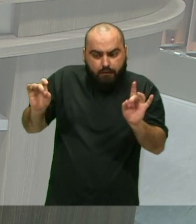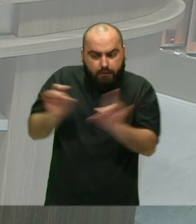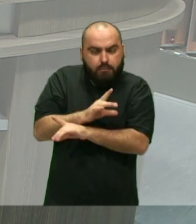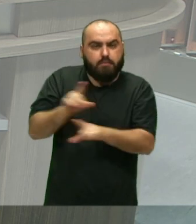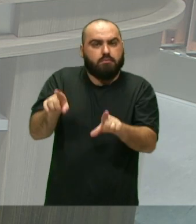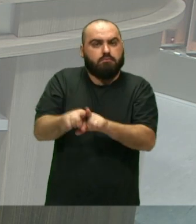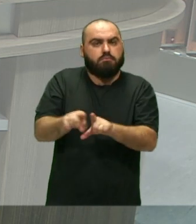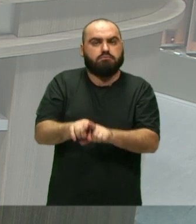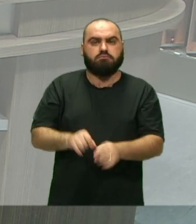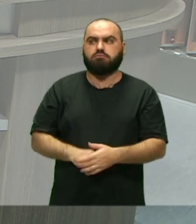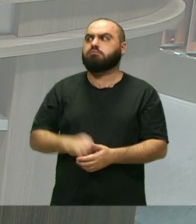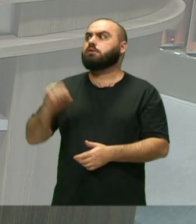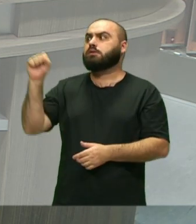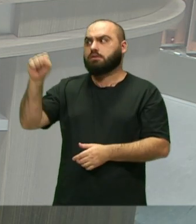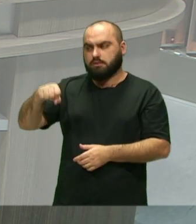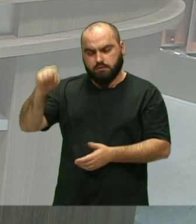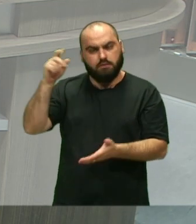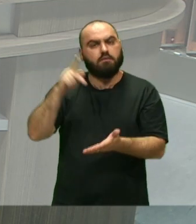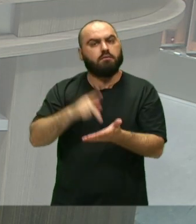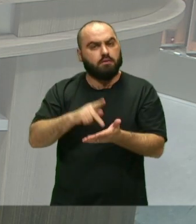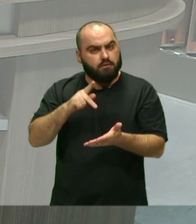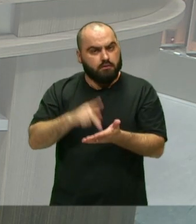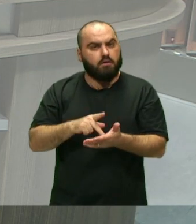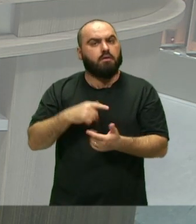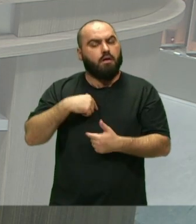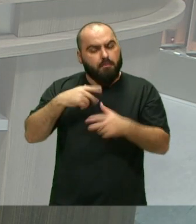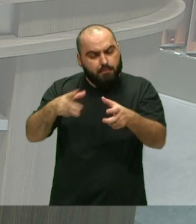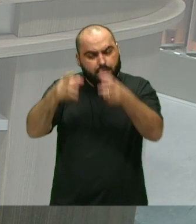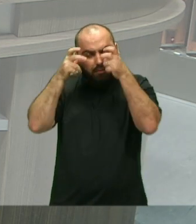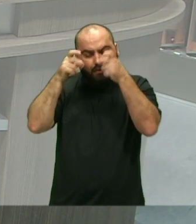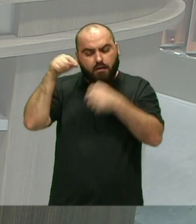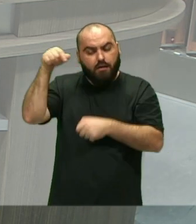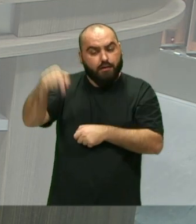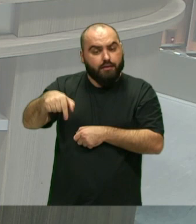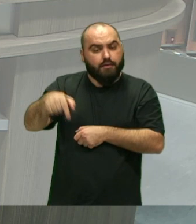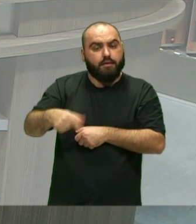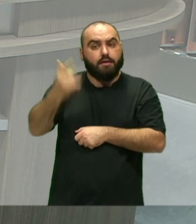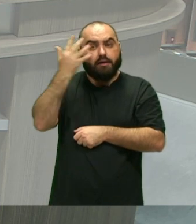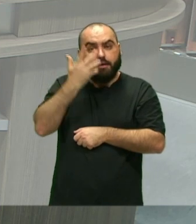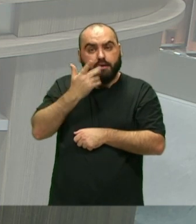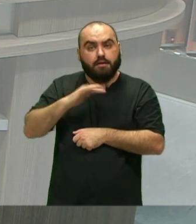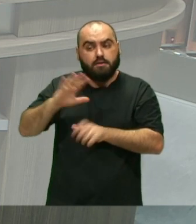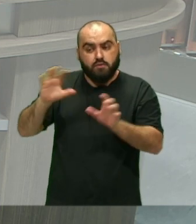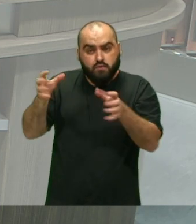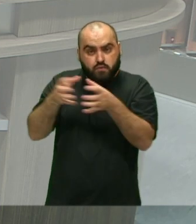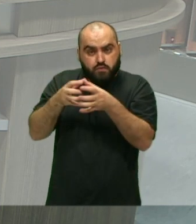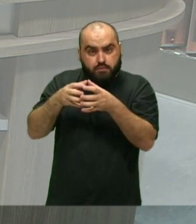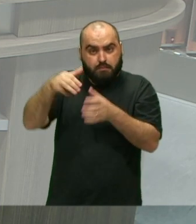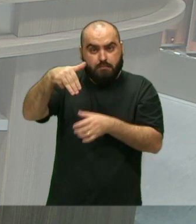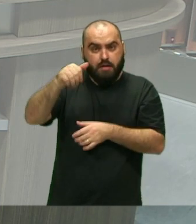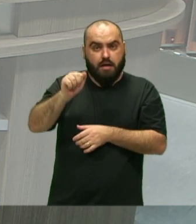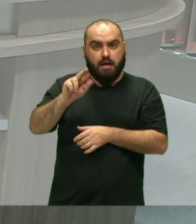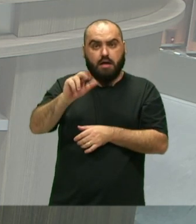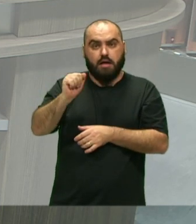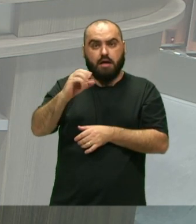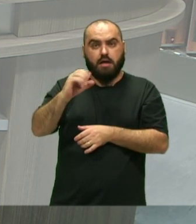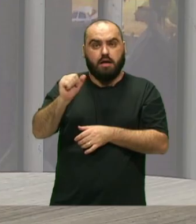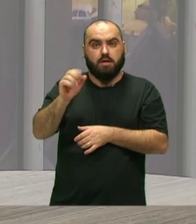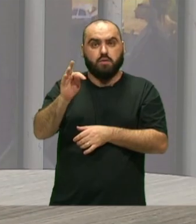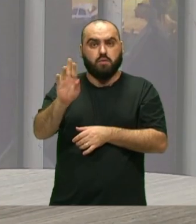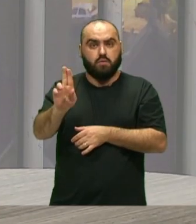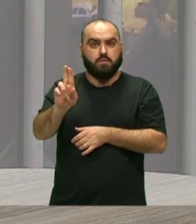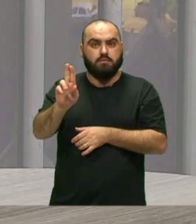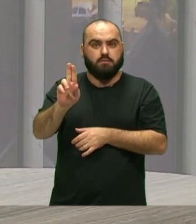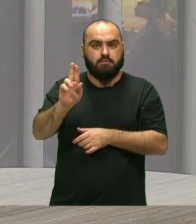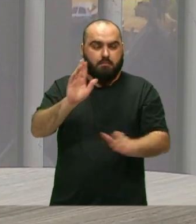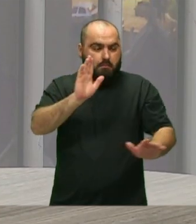Exatamente Muito importante E a gente vê Aqui também As crianças Que frequentam Né? O grupo de maracatu O baque mulher Como